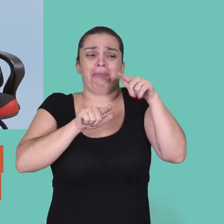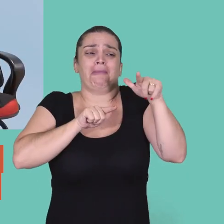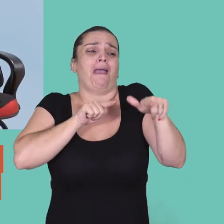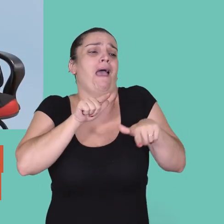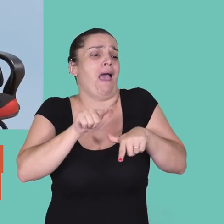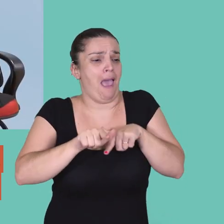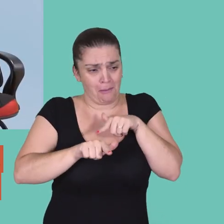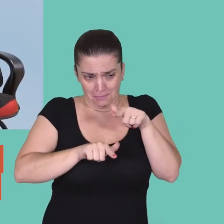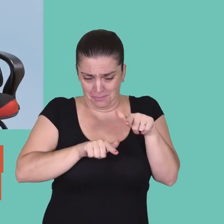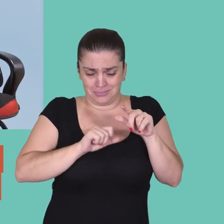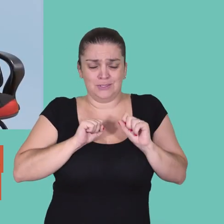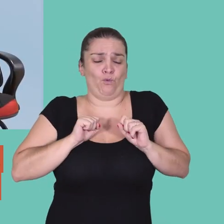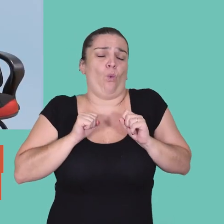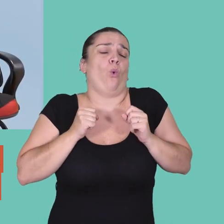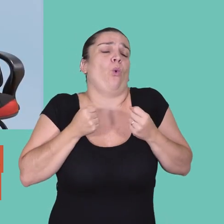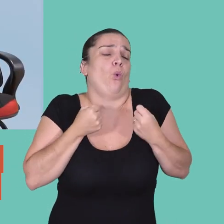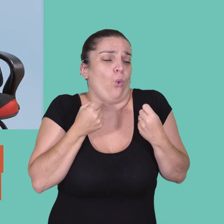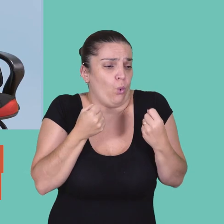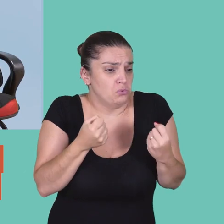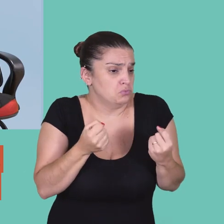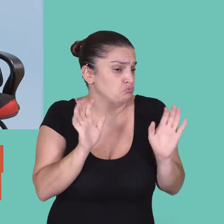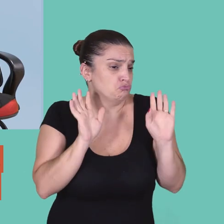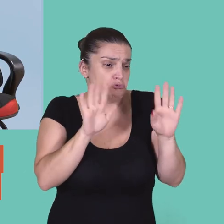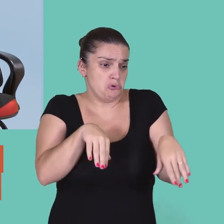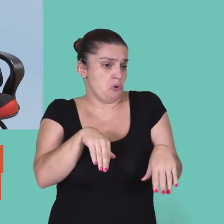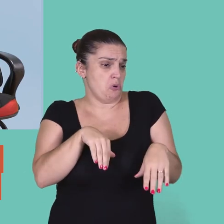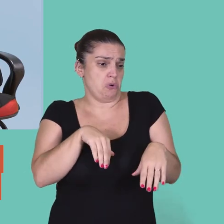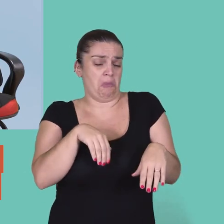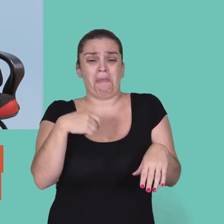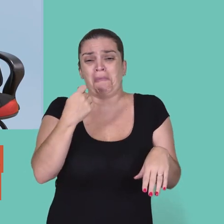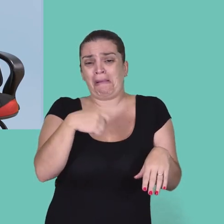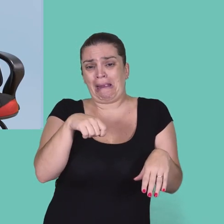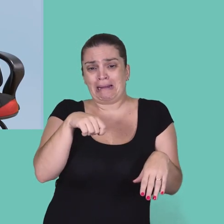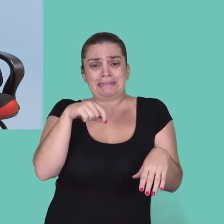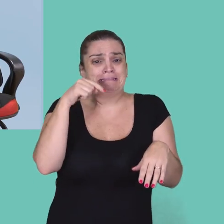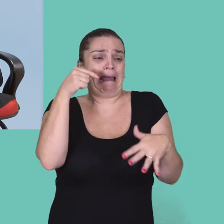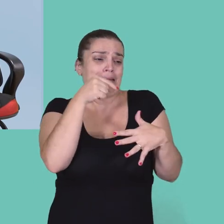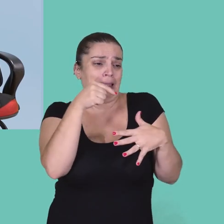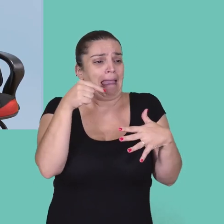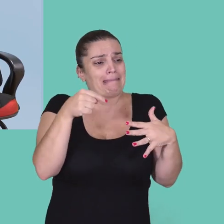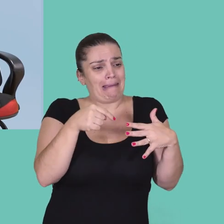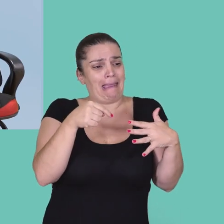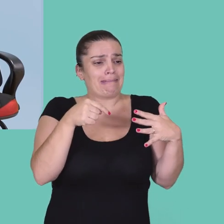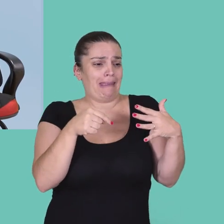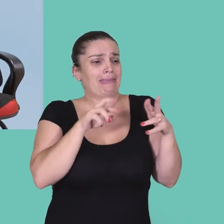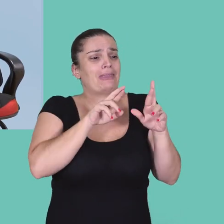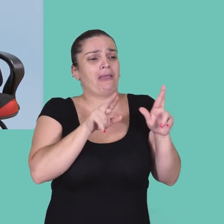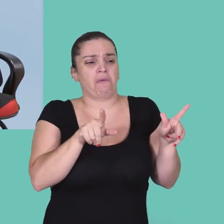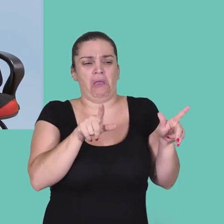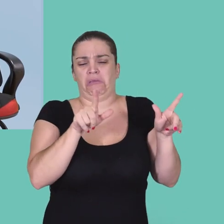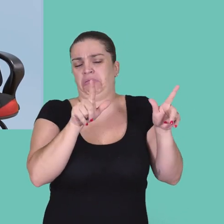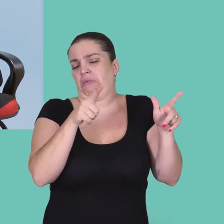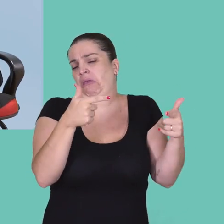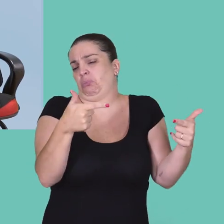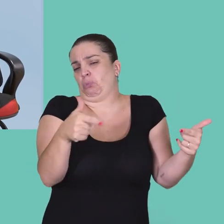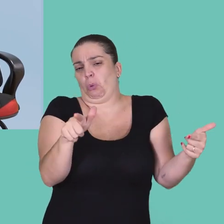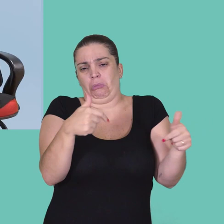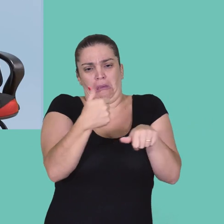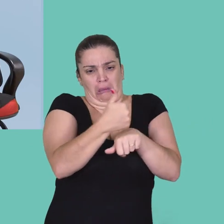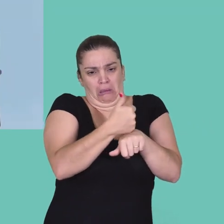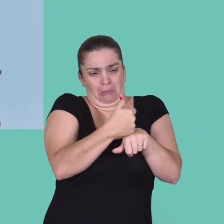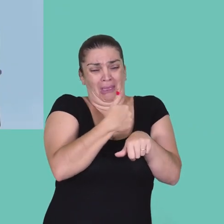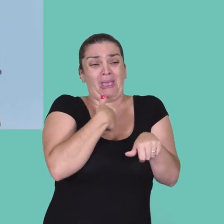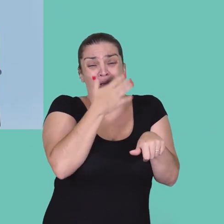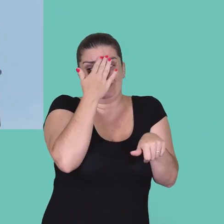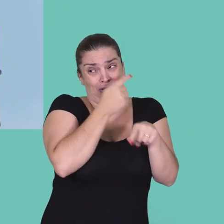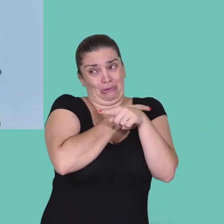trabalho, muito esforço, e é isso. Não precisa, essas coisas de diferenças não tem na